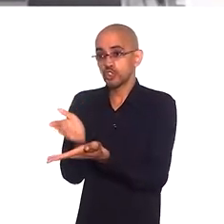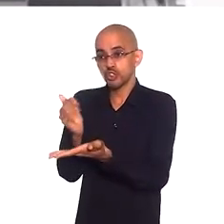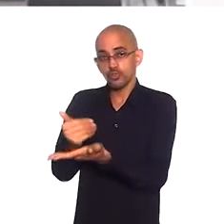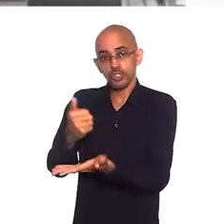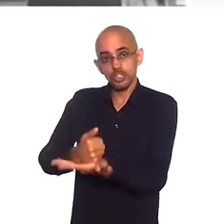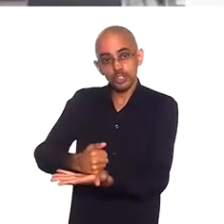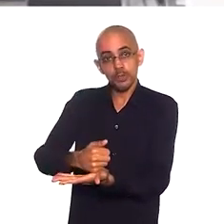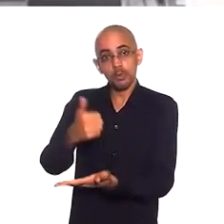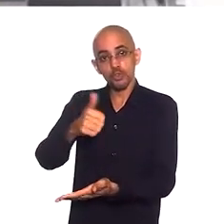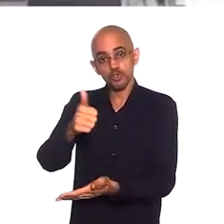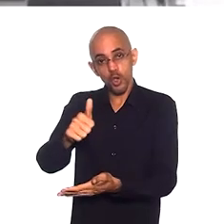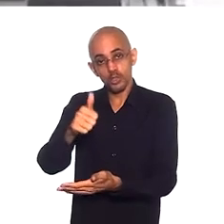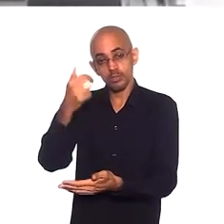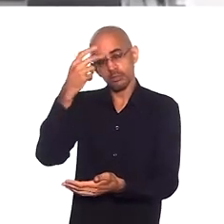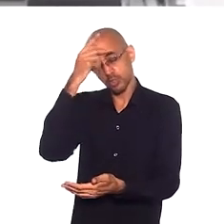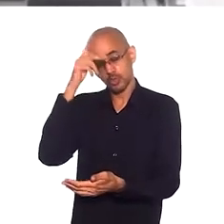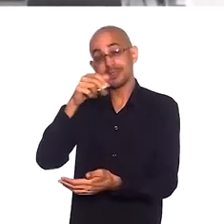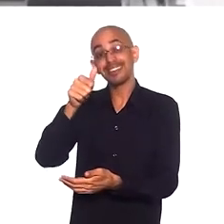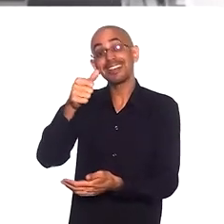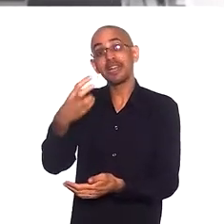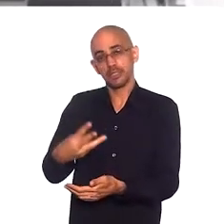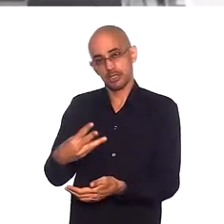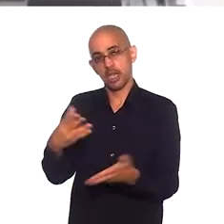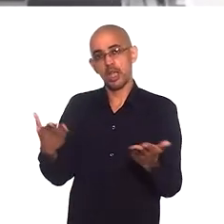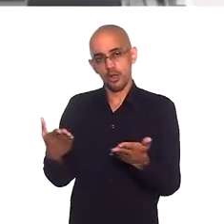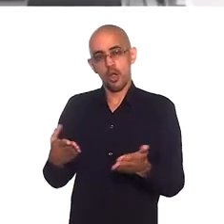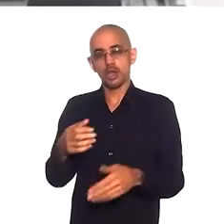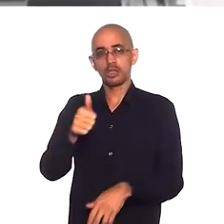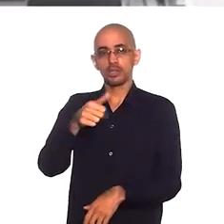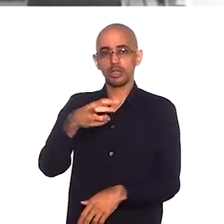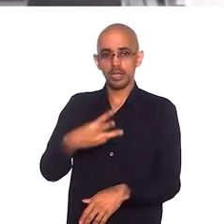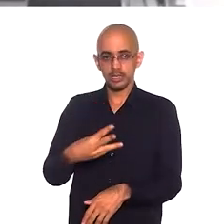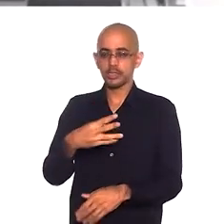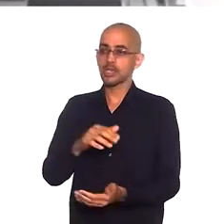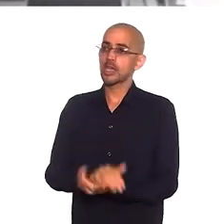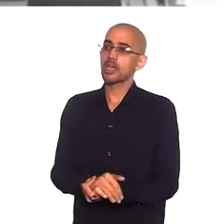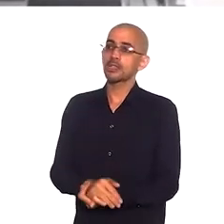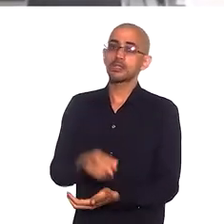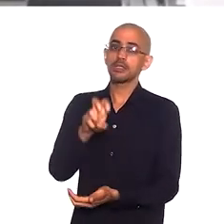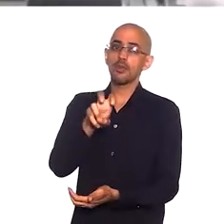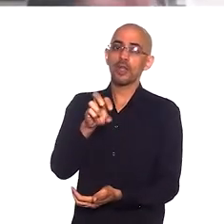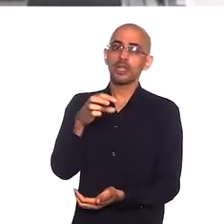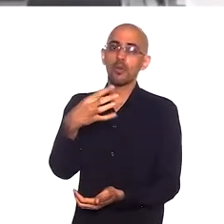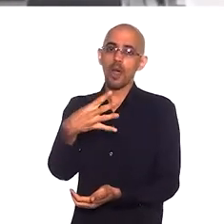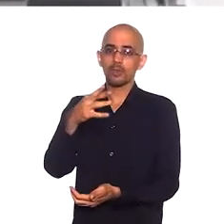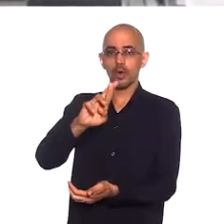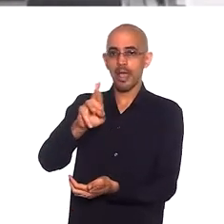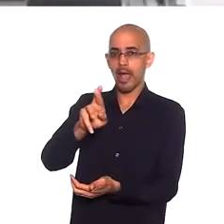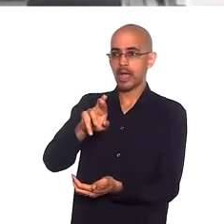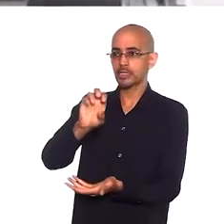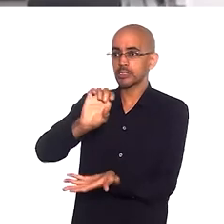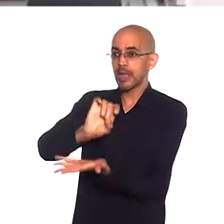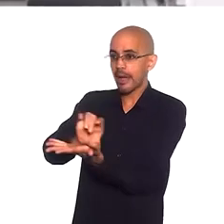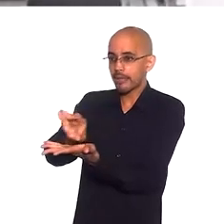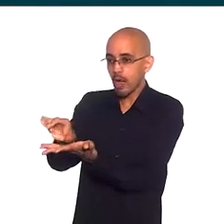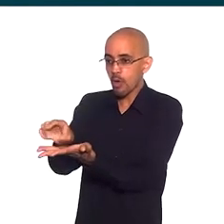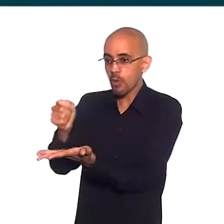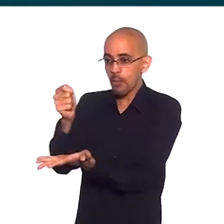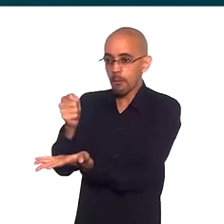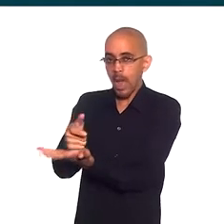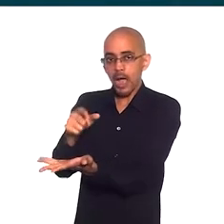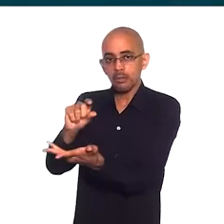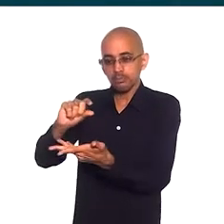agricultores dessa associação. 11 não, 13 agora. Os R$ 54,00. Todo mundo põe o valor, ninguém perde.